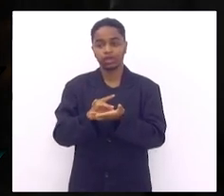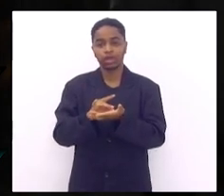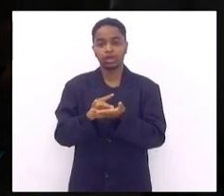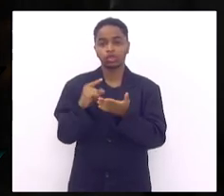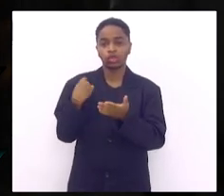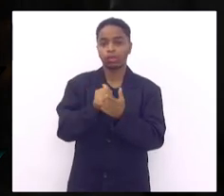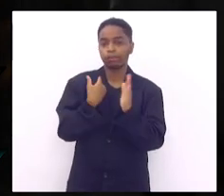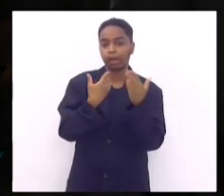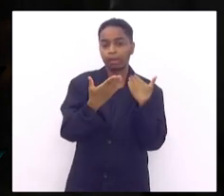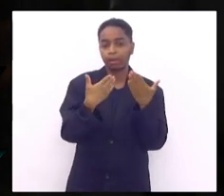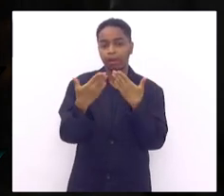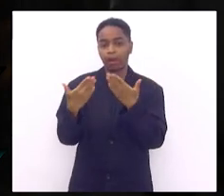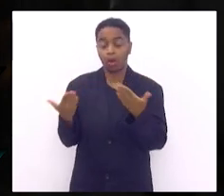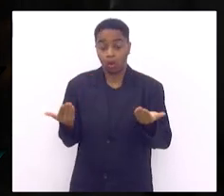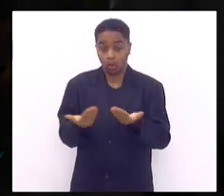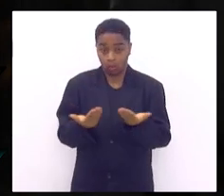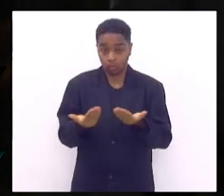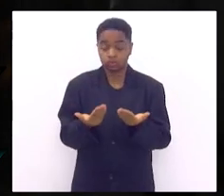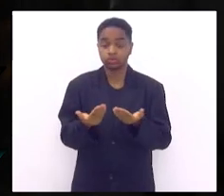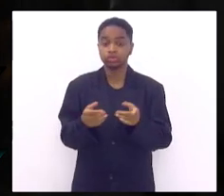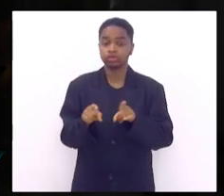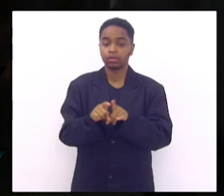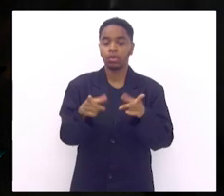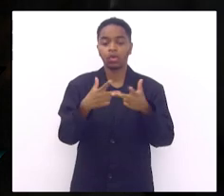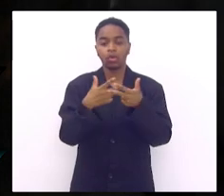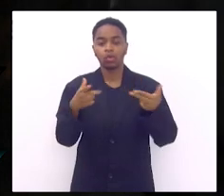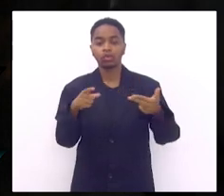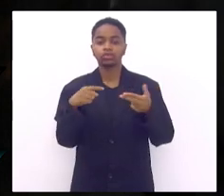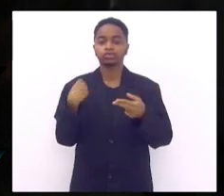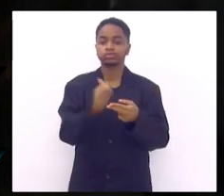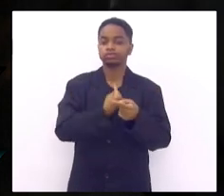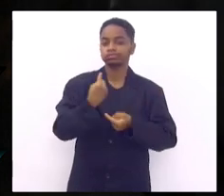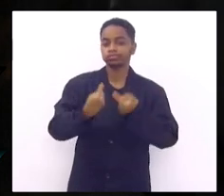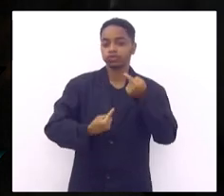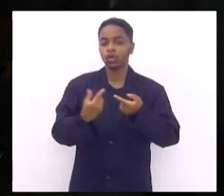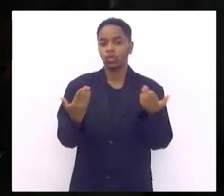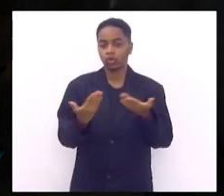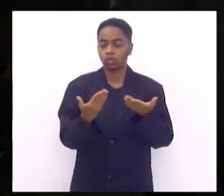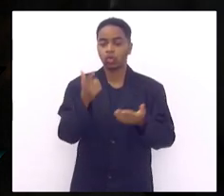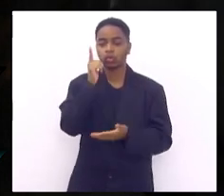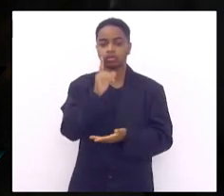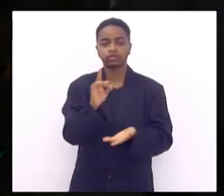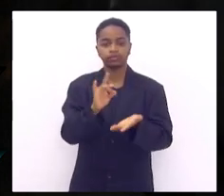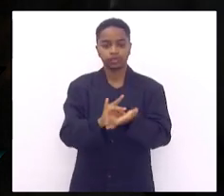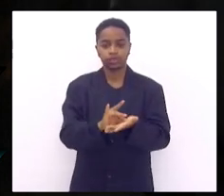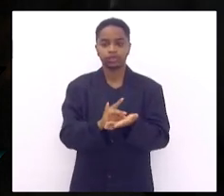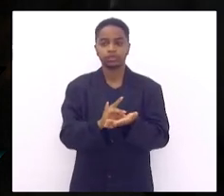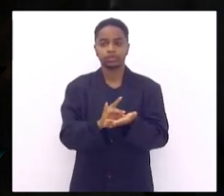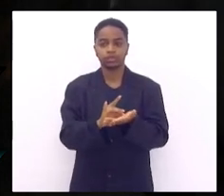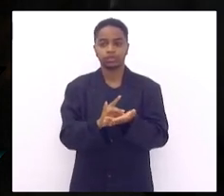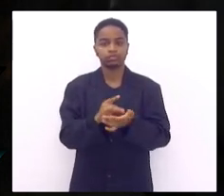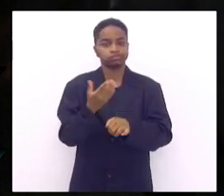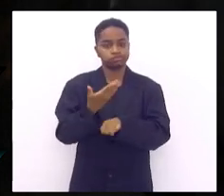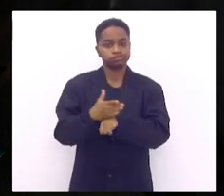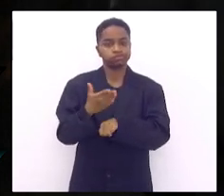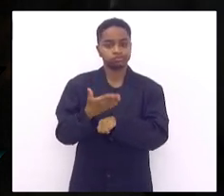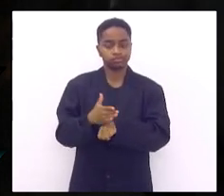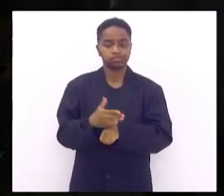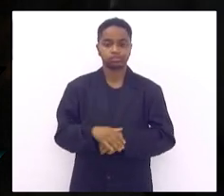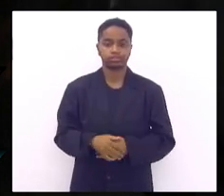conversamos hoje tudo que nós explanamos hoje possa ser efetivamente colocado em prática